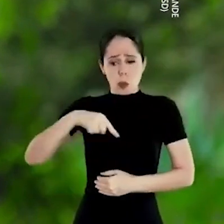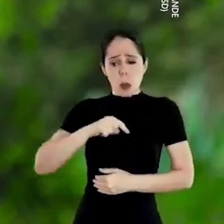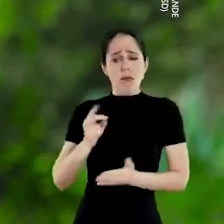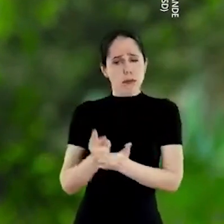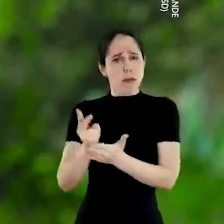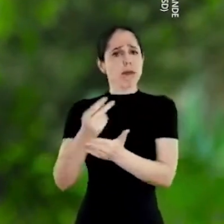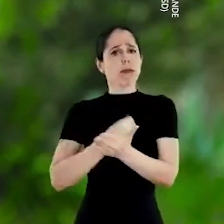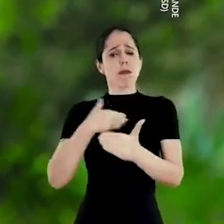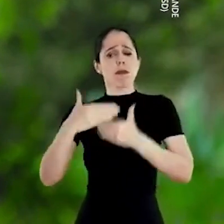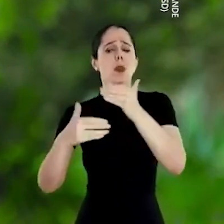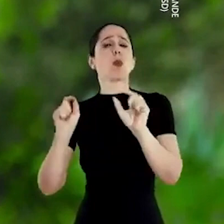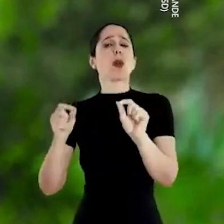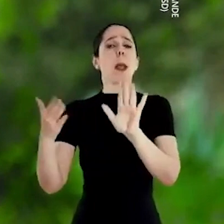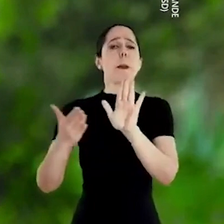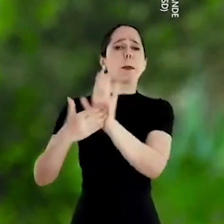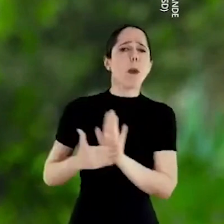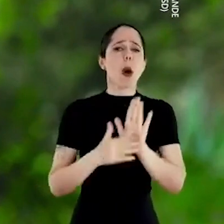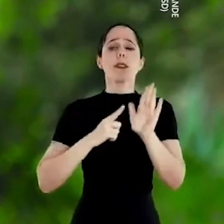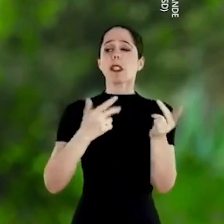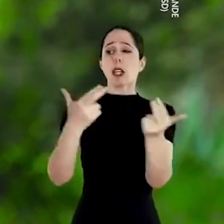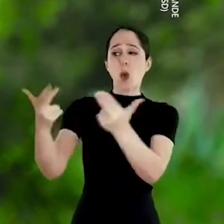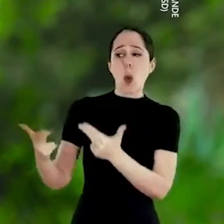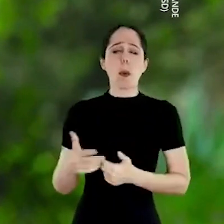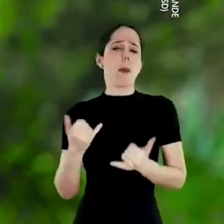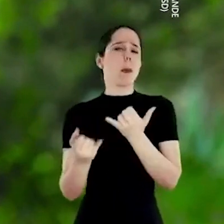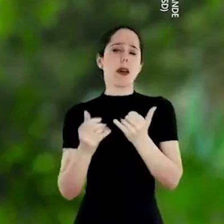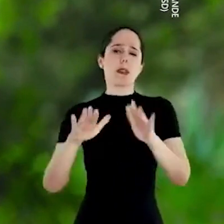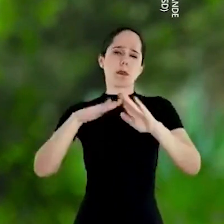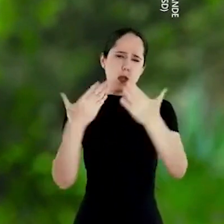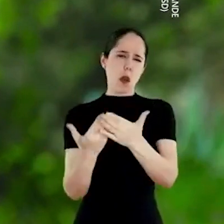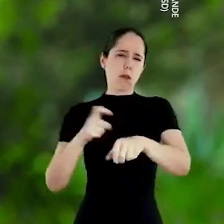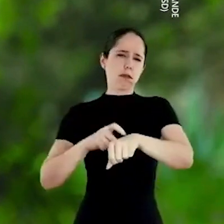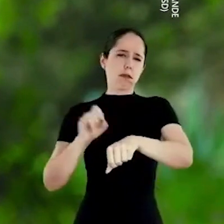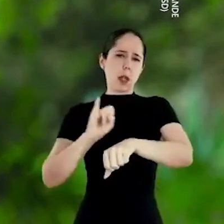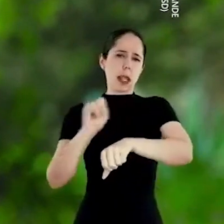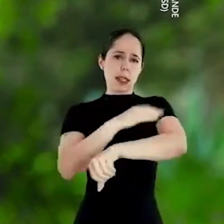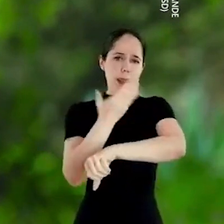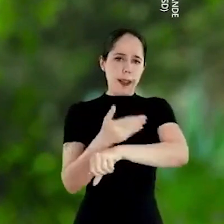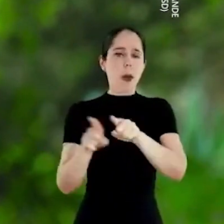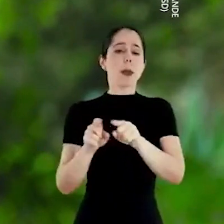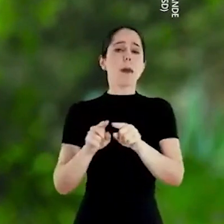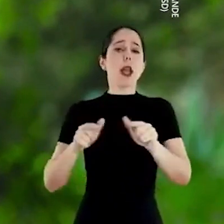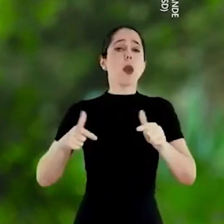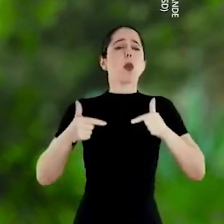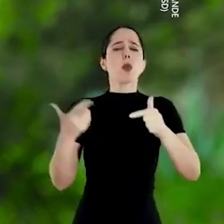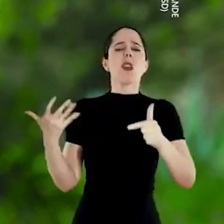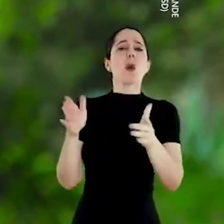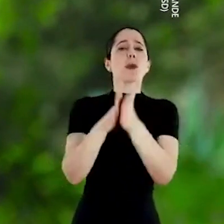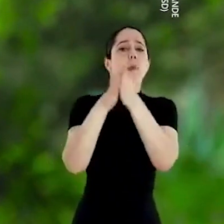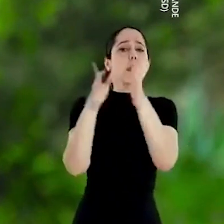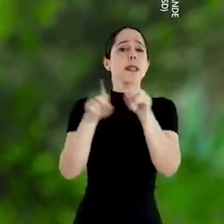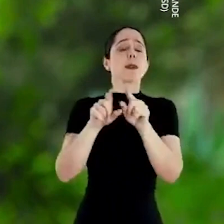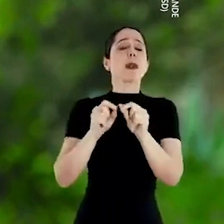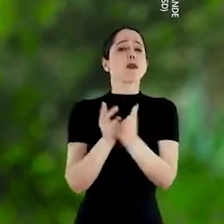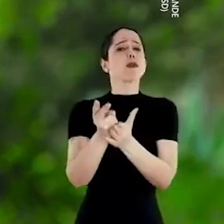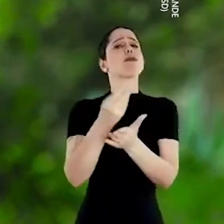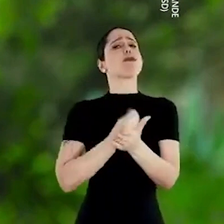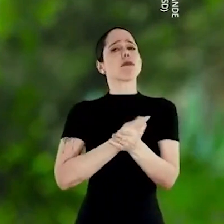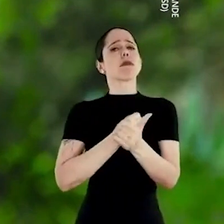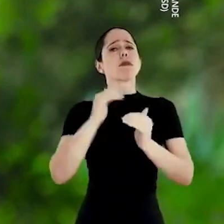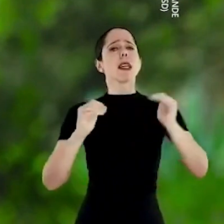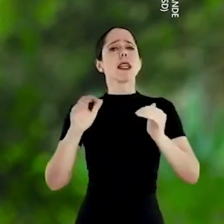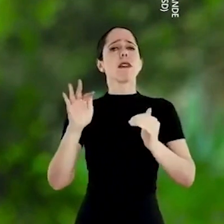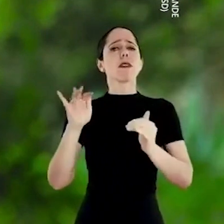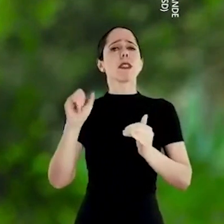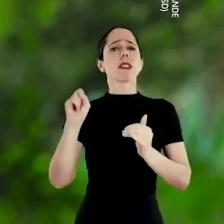levássemos adiante propostas que temos em comum, como as escolas de turno integral, o combate à pobreza e a manutenção